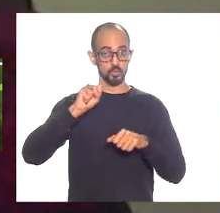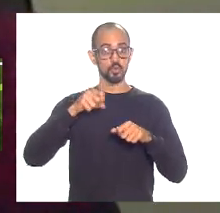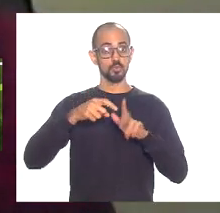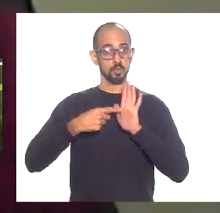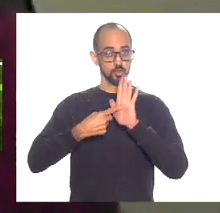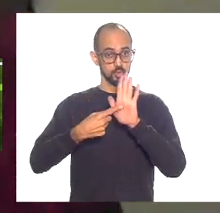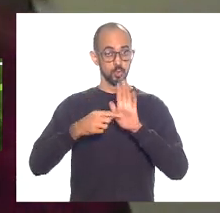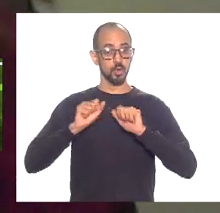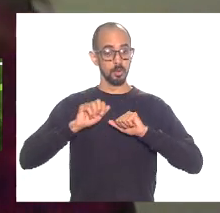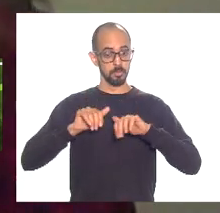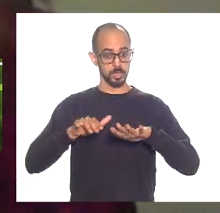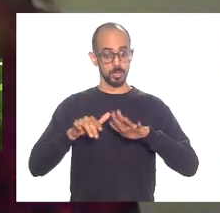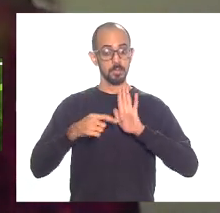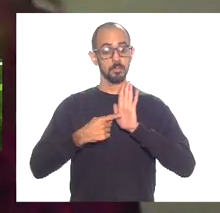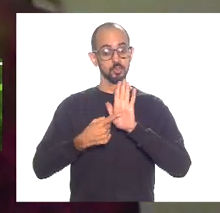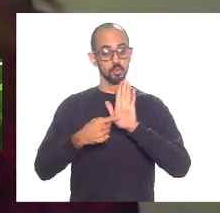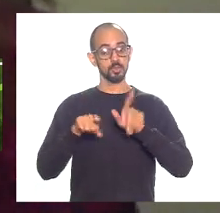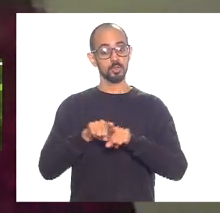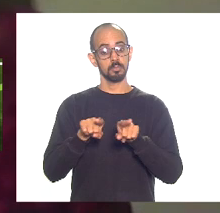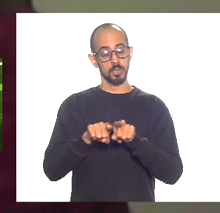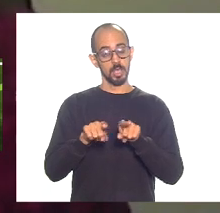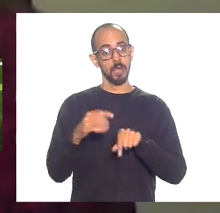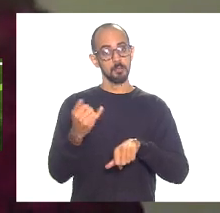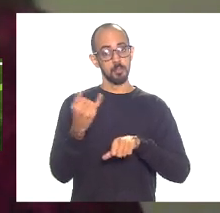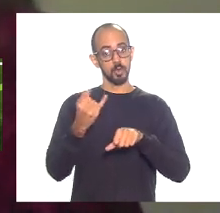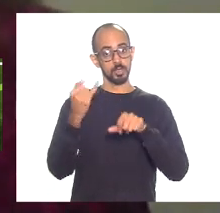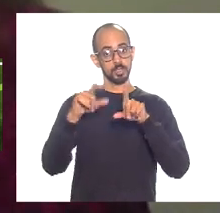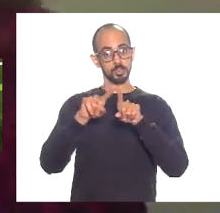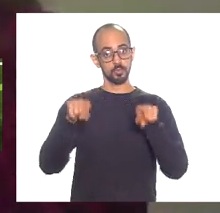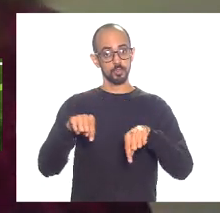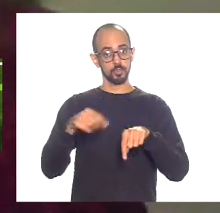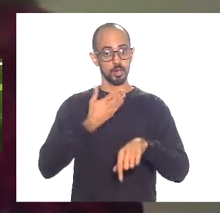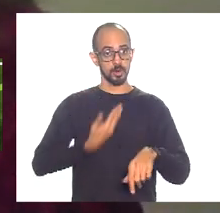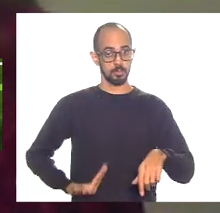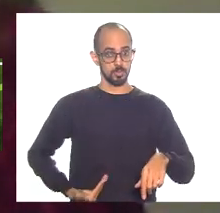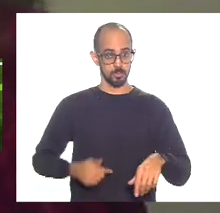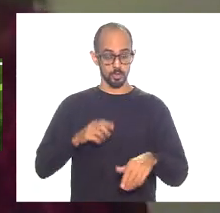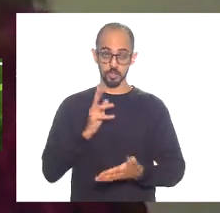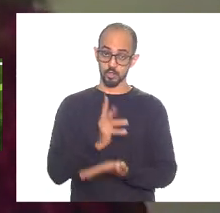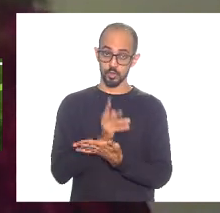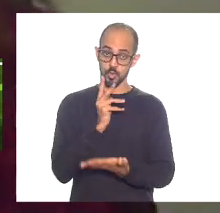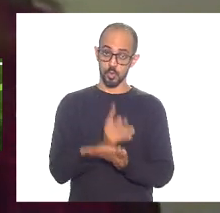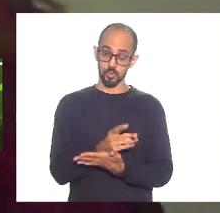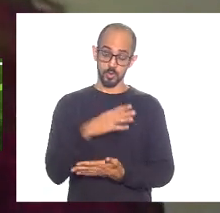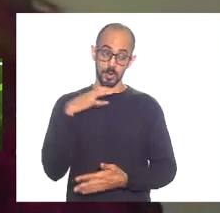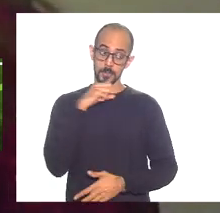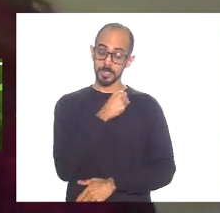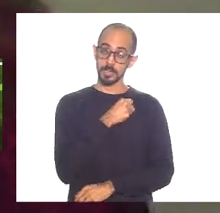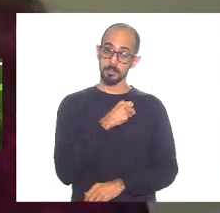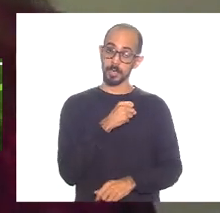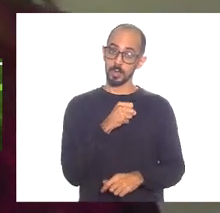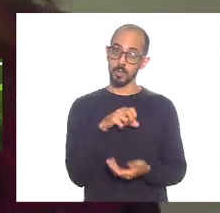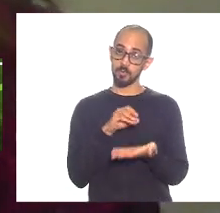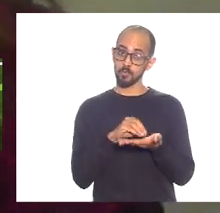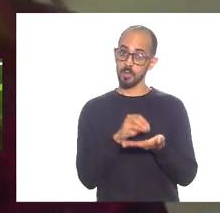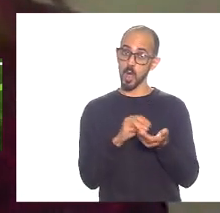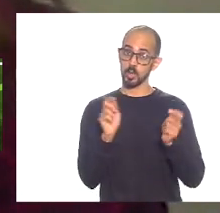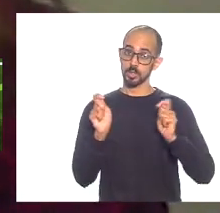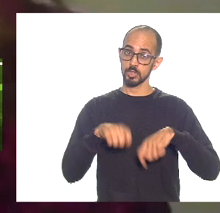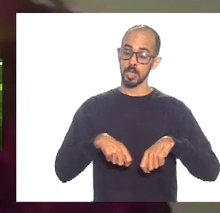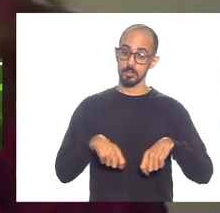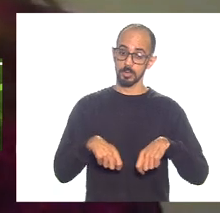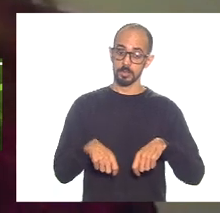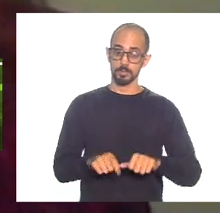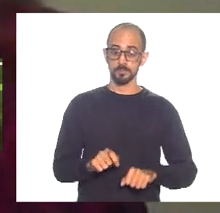a importância de servidores públicos e vimos aqui continuamos assistindo a nossa incapacidade da efetividade ao